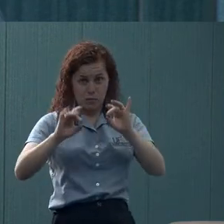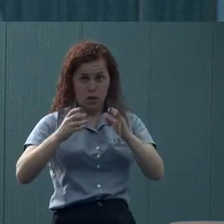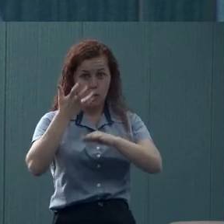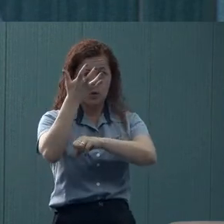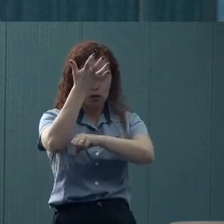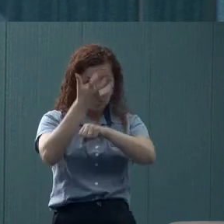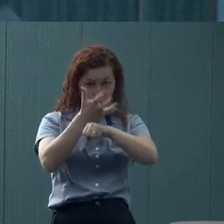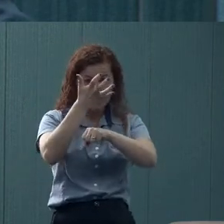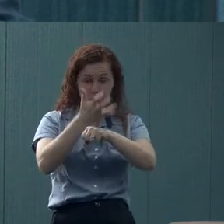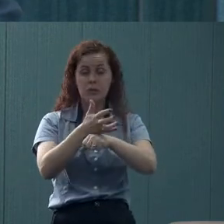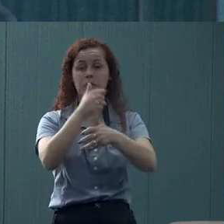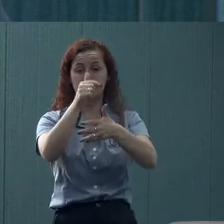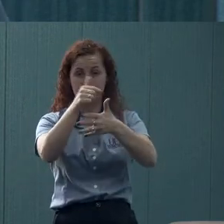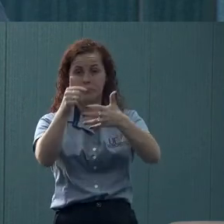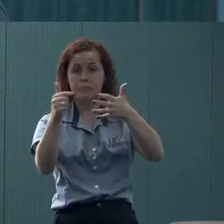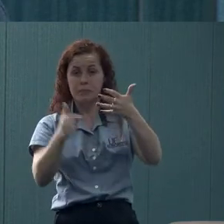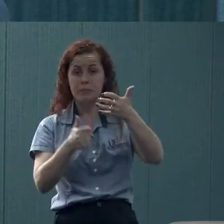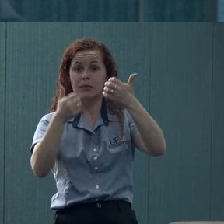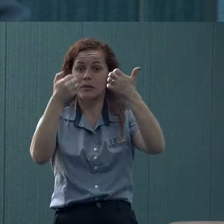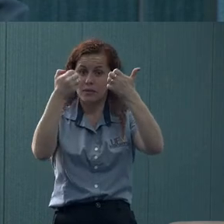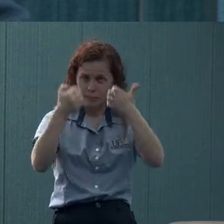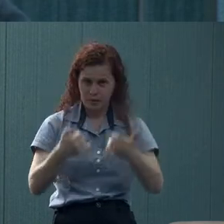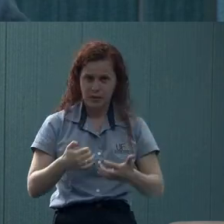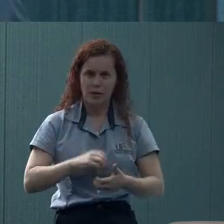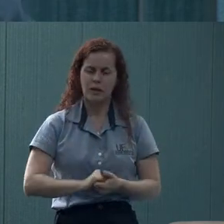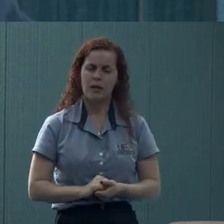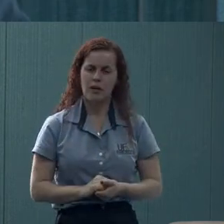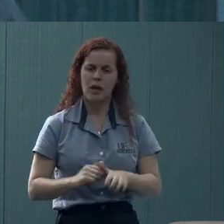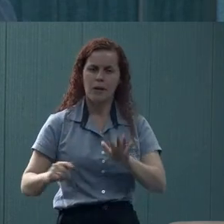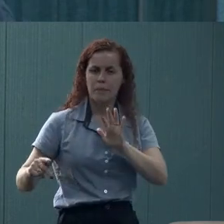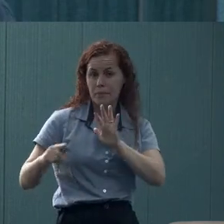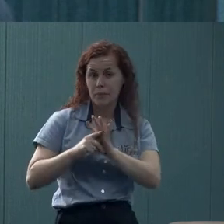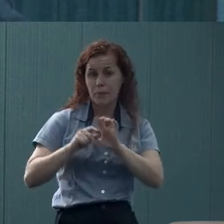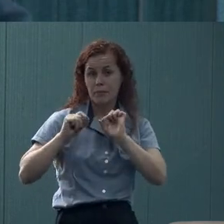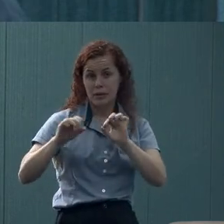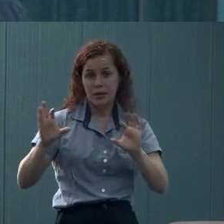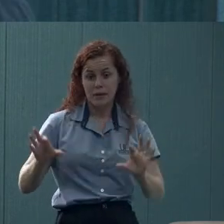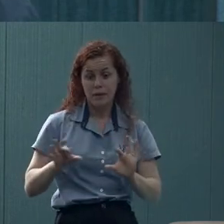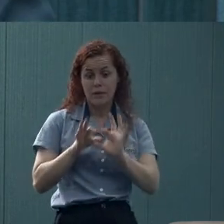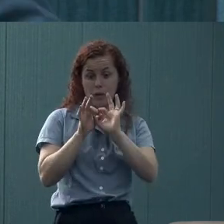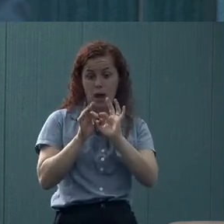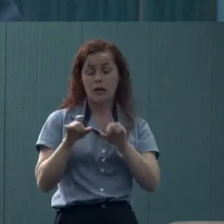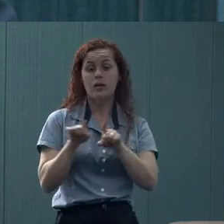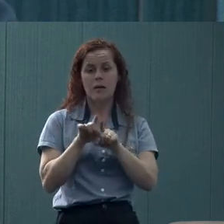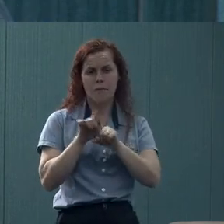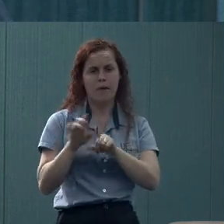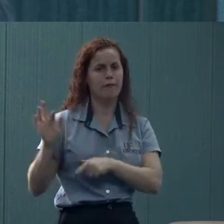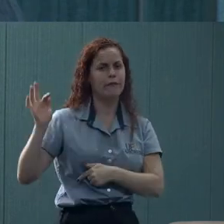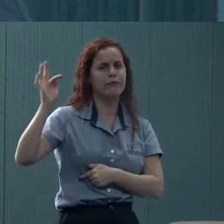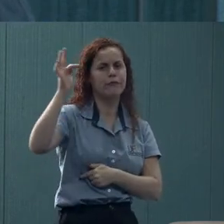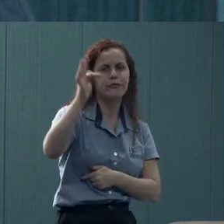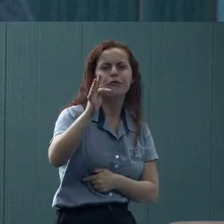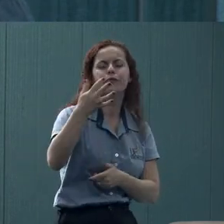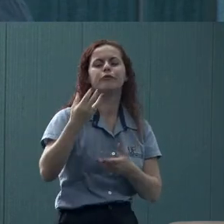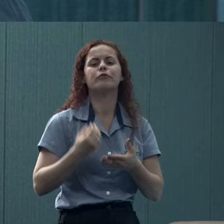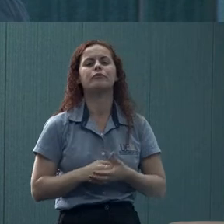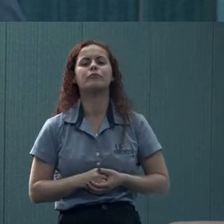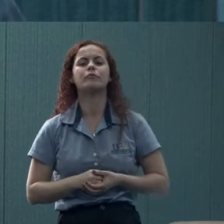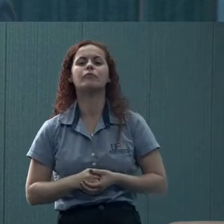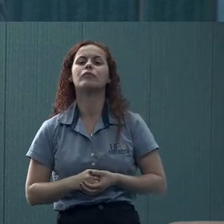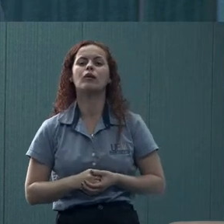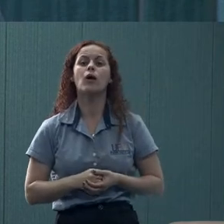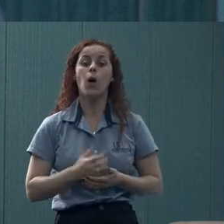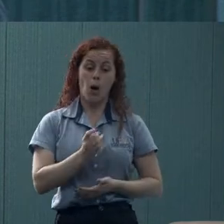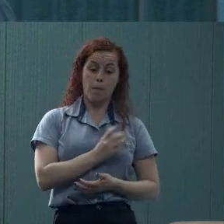disciplinas que eu falei. É uma questão que está muito vinculada, mas também é o futuro. Há